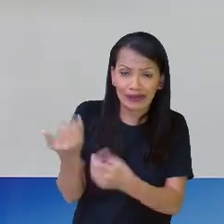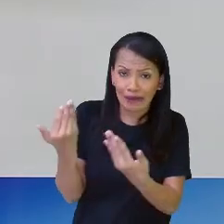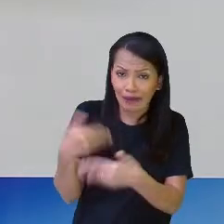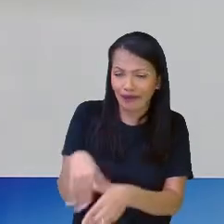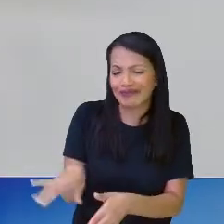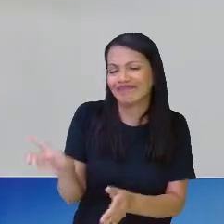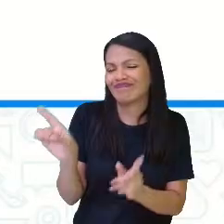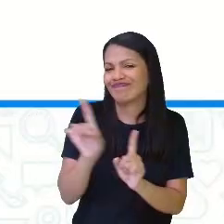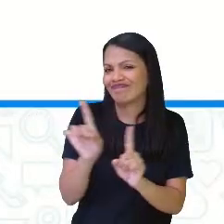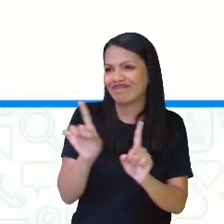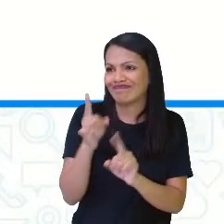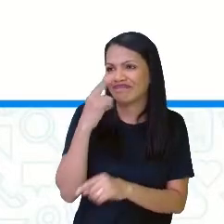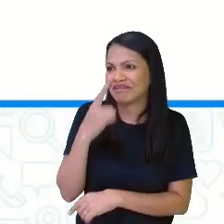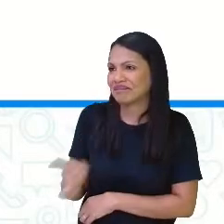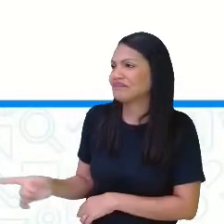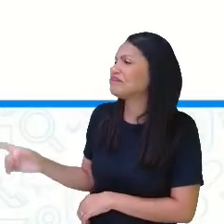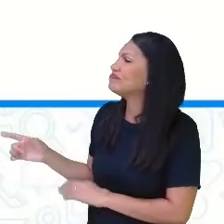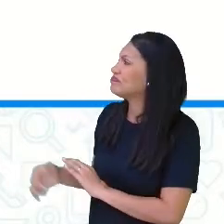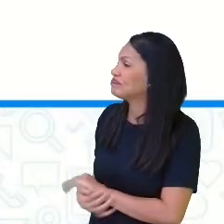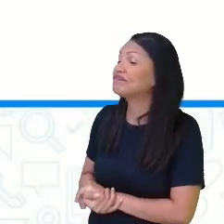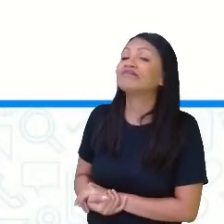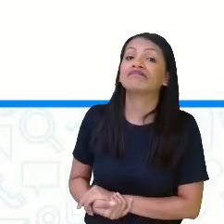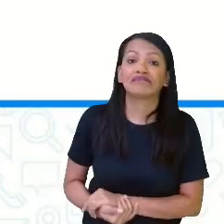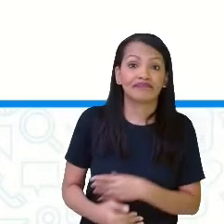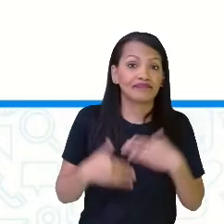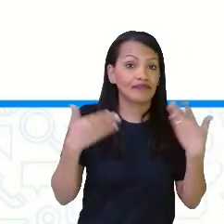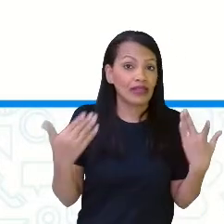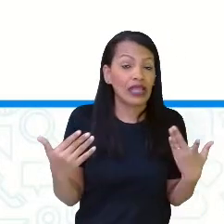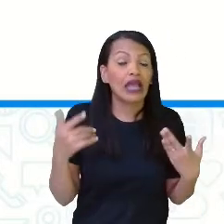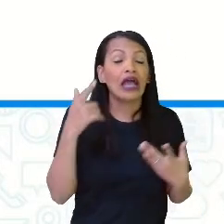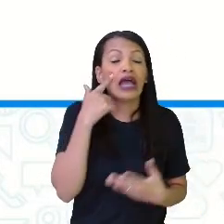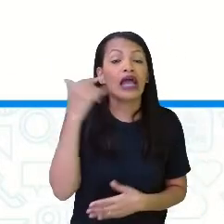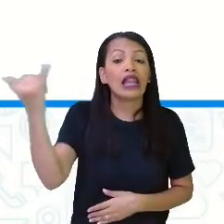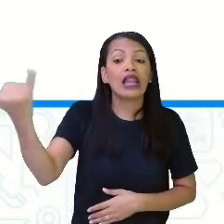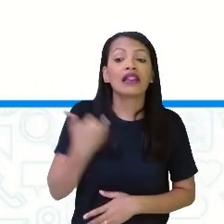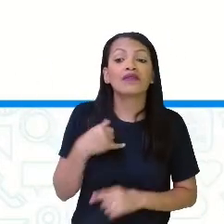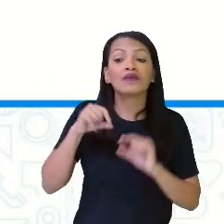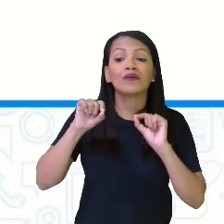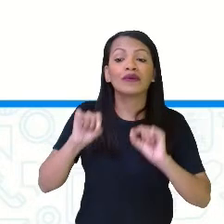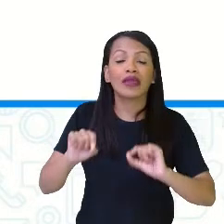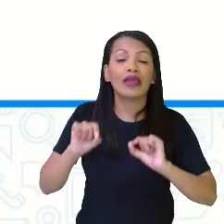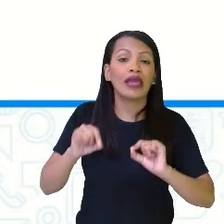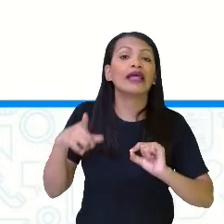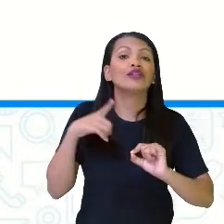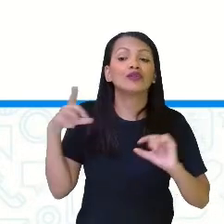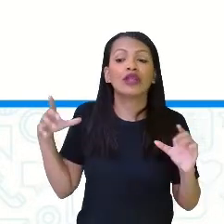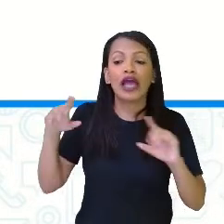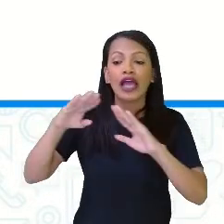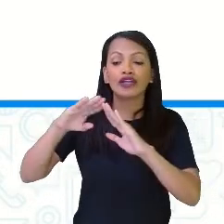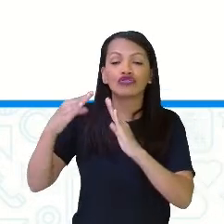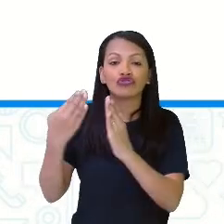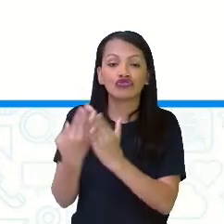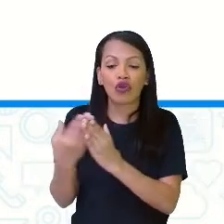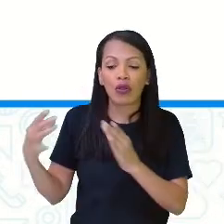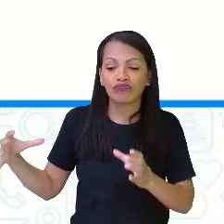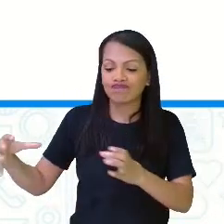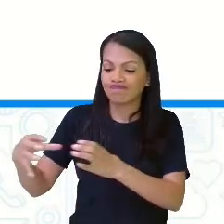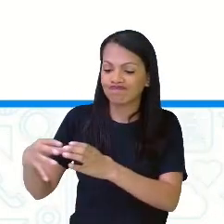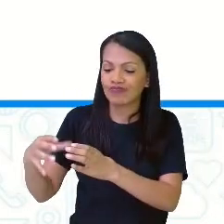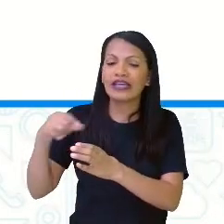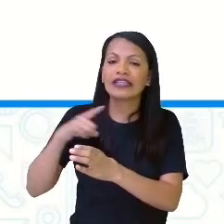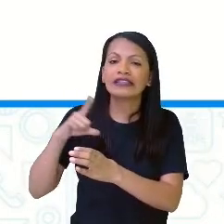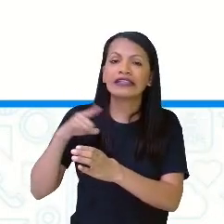Ela diz que a turma tem 20 estudantes. Aí a pergunta é, quanto é um